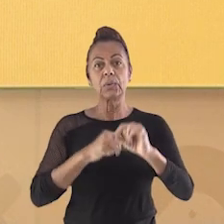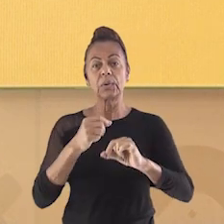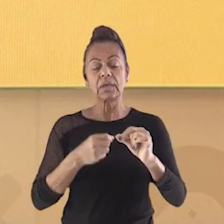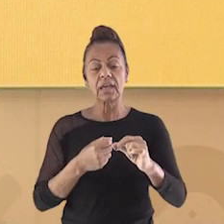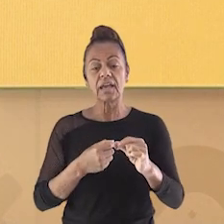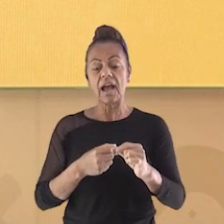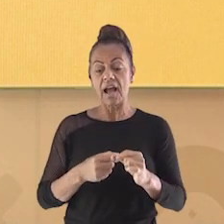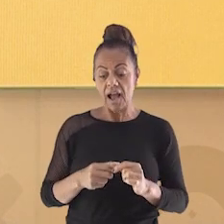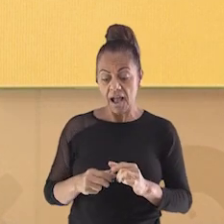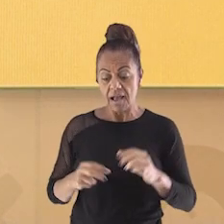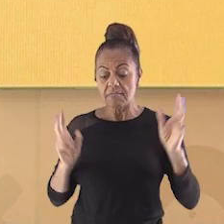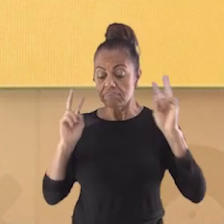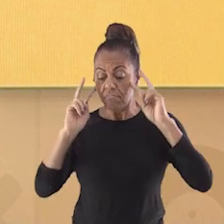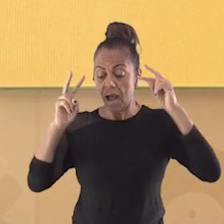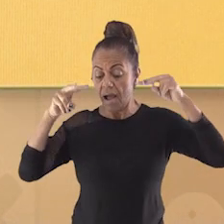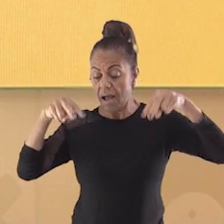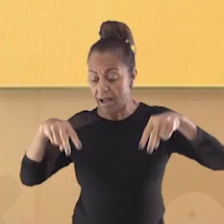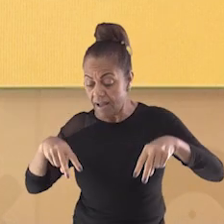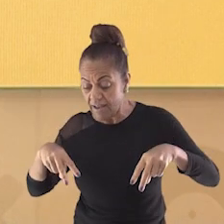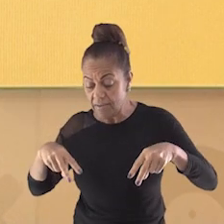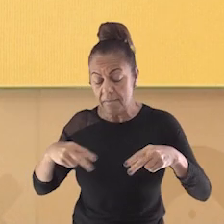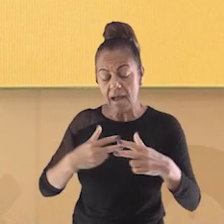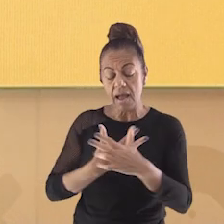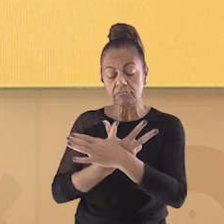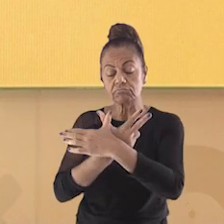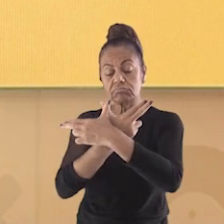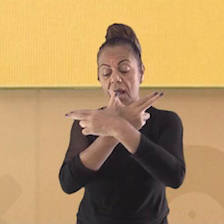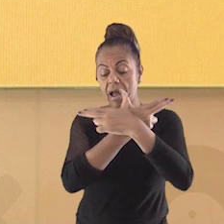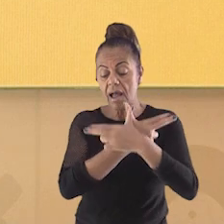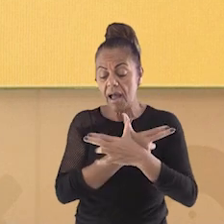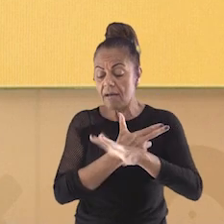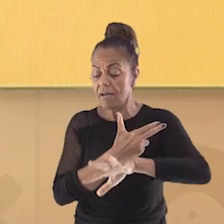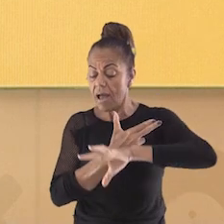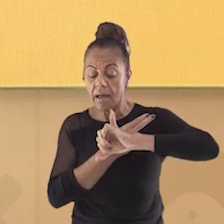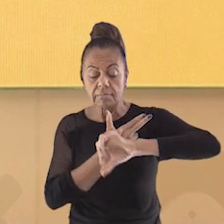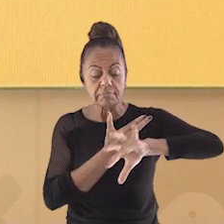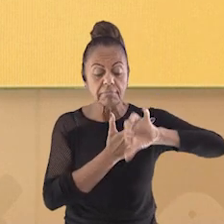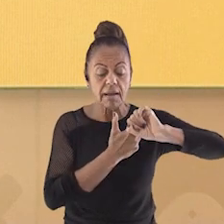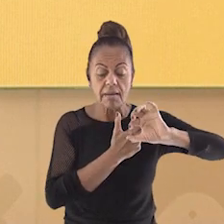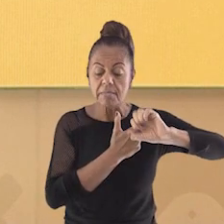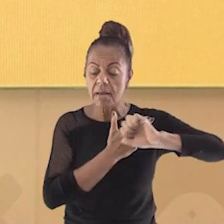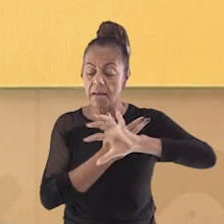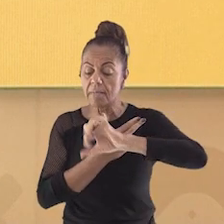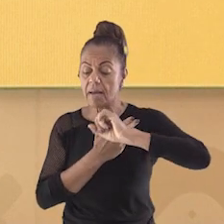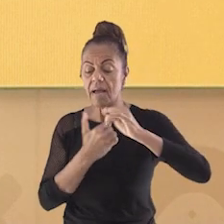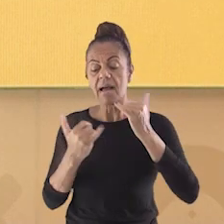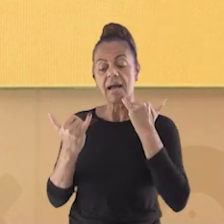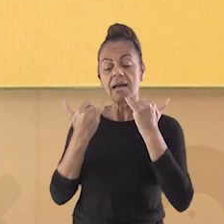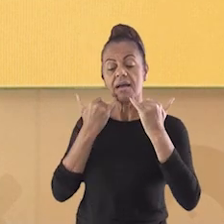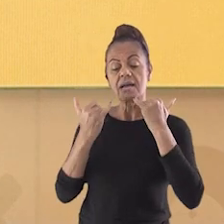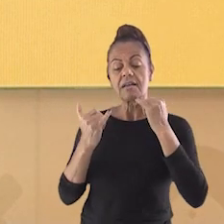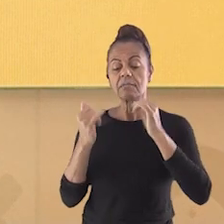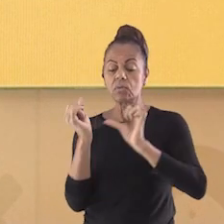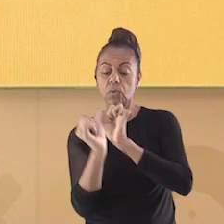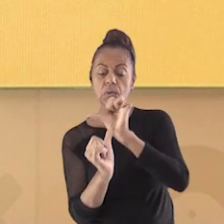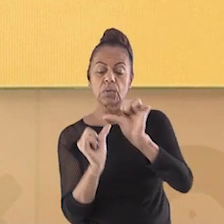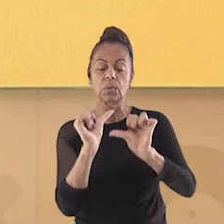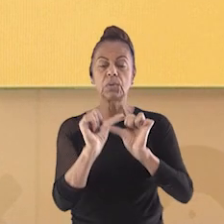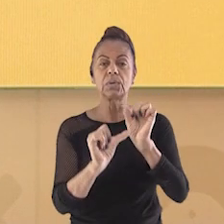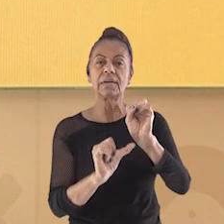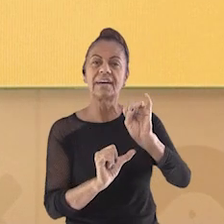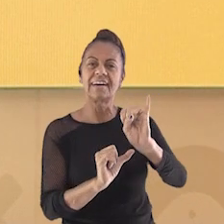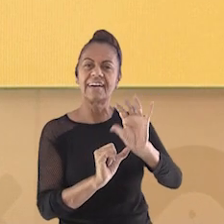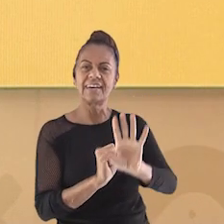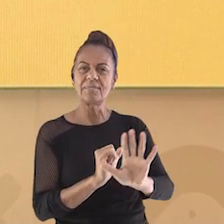que captam a superfície terrestre e transformam essas informações captadas em imagens.